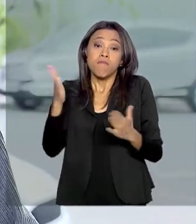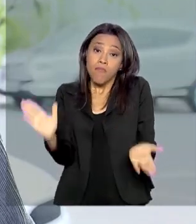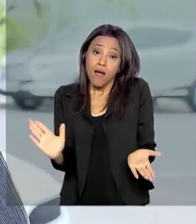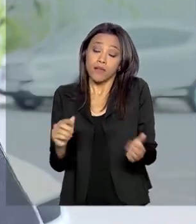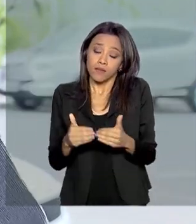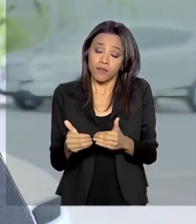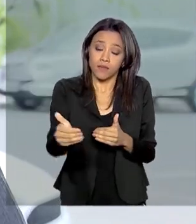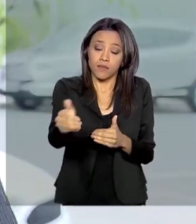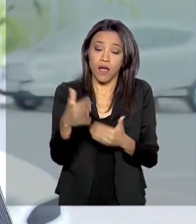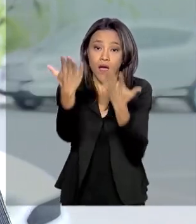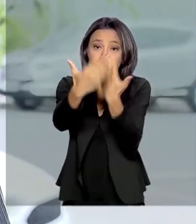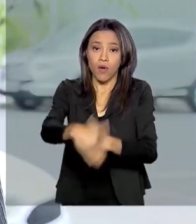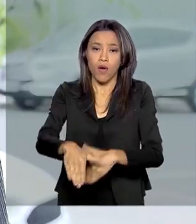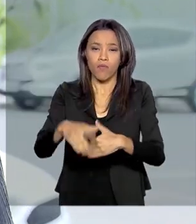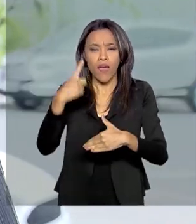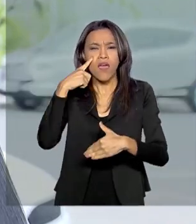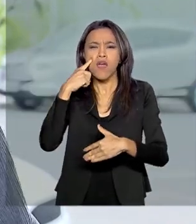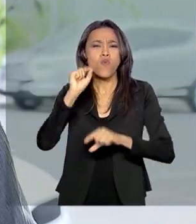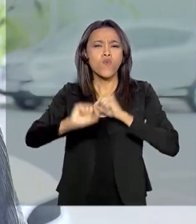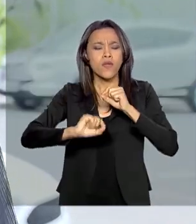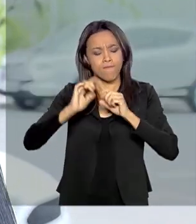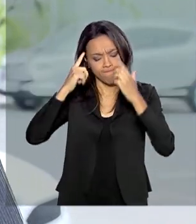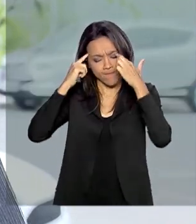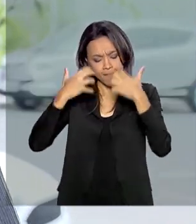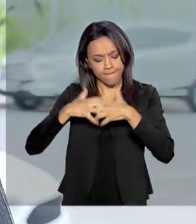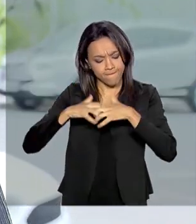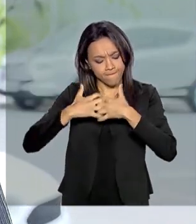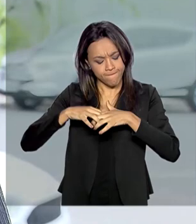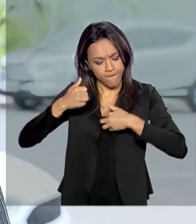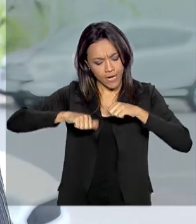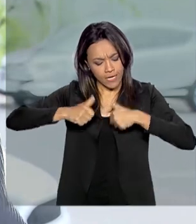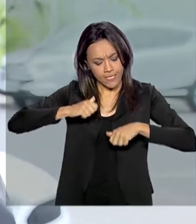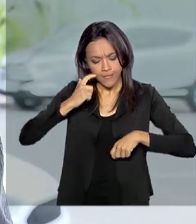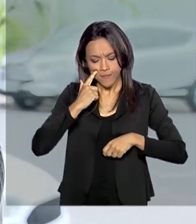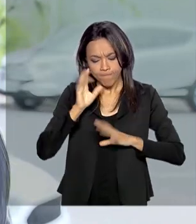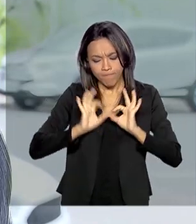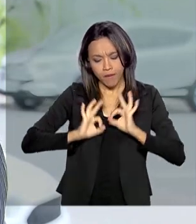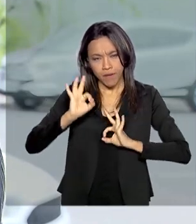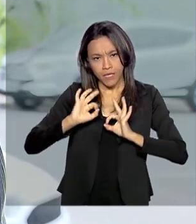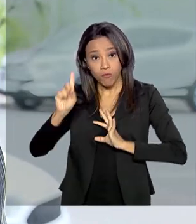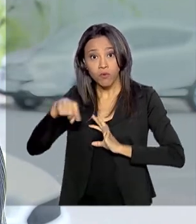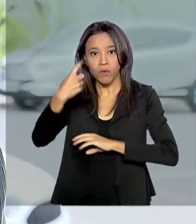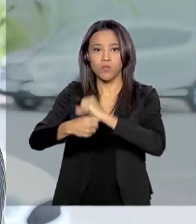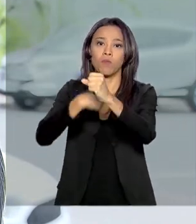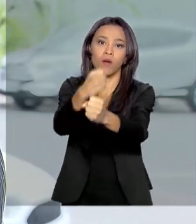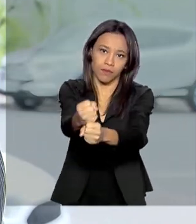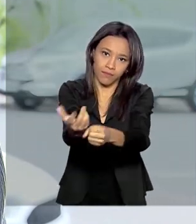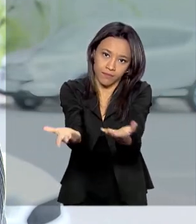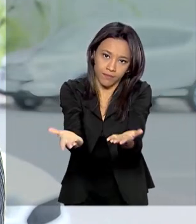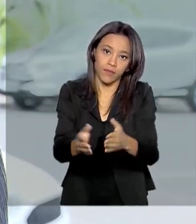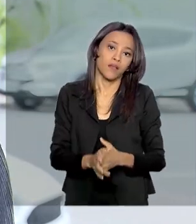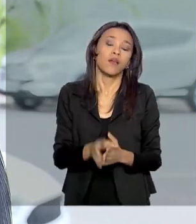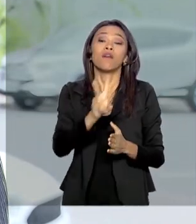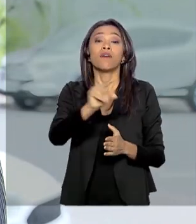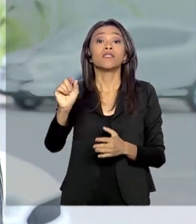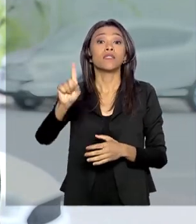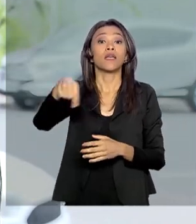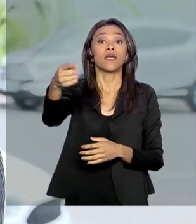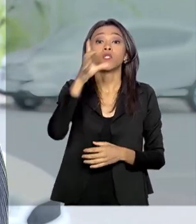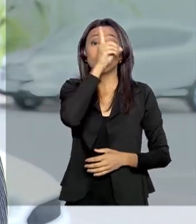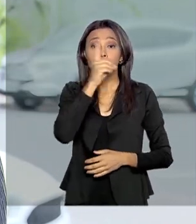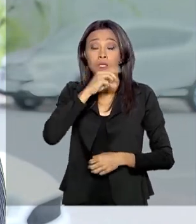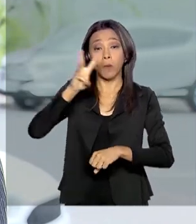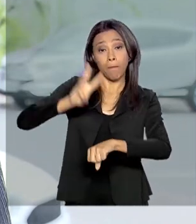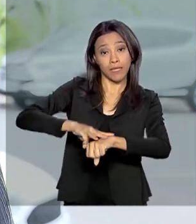como uma espécie de autoavaliação ou uma preparação pro ano que vem. Nesse domingo, dia 10, eles vão enfrentar as provas de matemática e